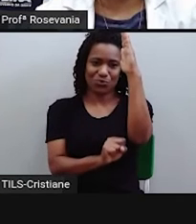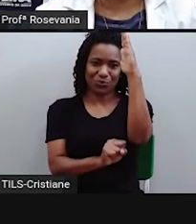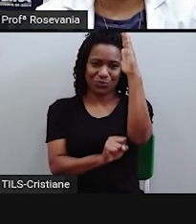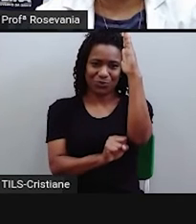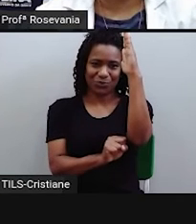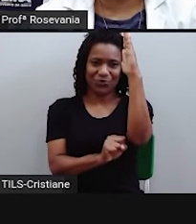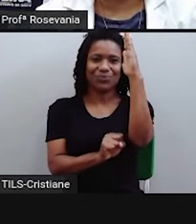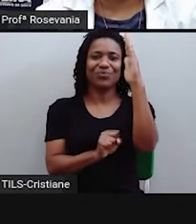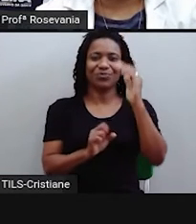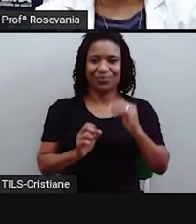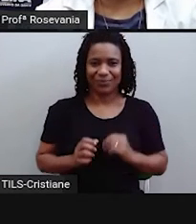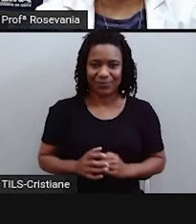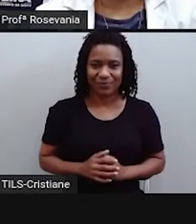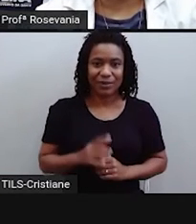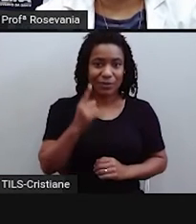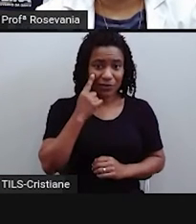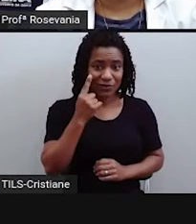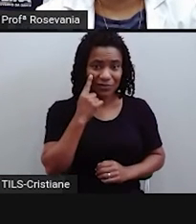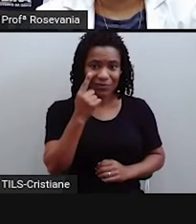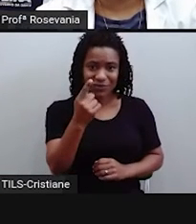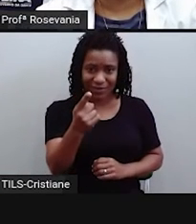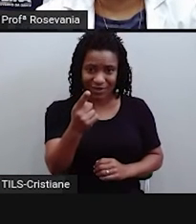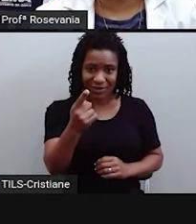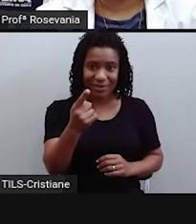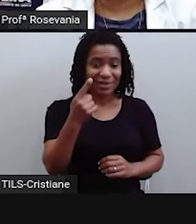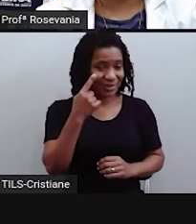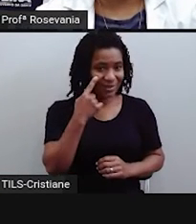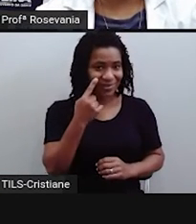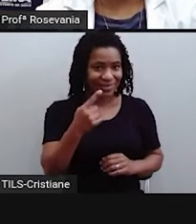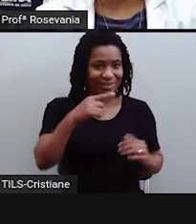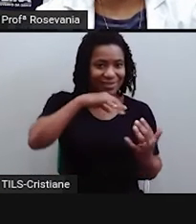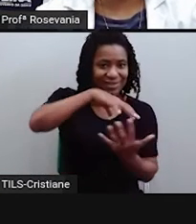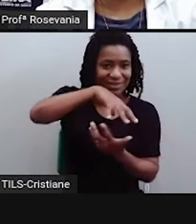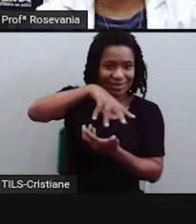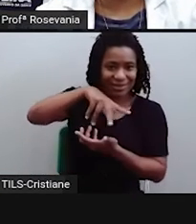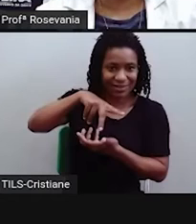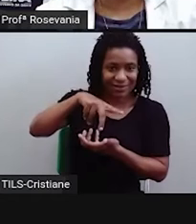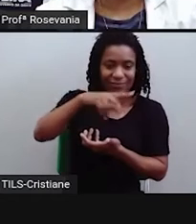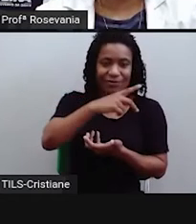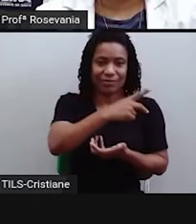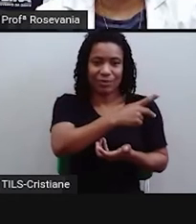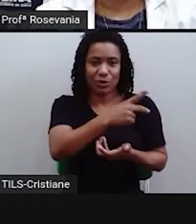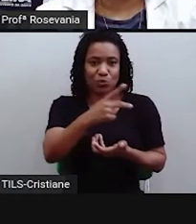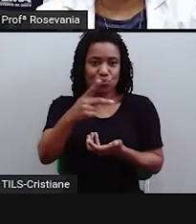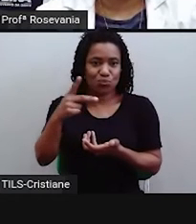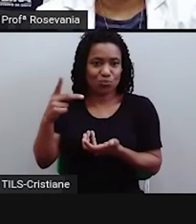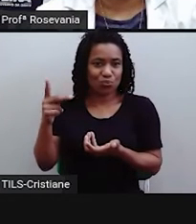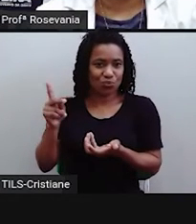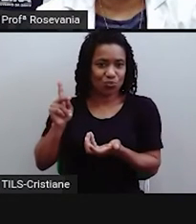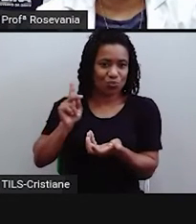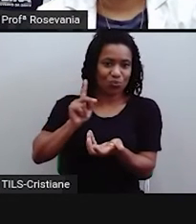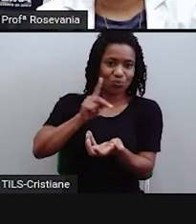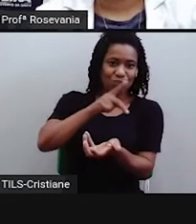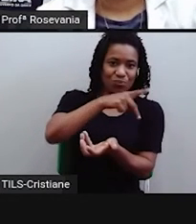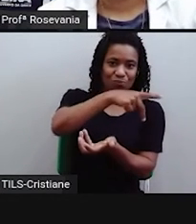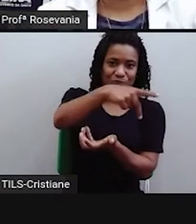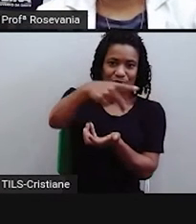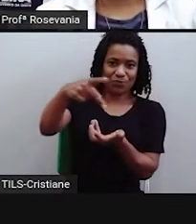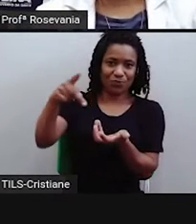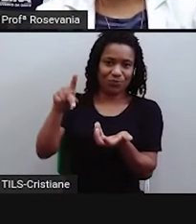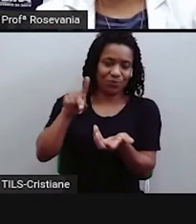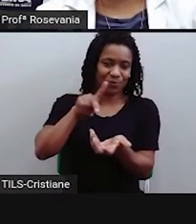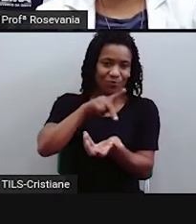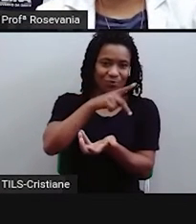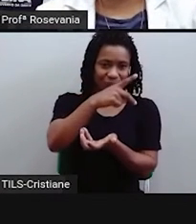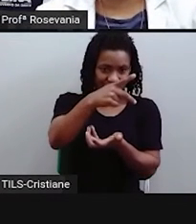desse círculo e o tamanho deste círculo aqui, né? A gente tem tudo isso aqui, né? De diferença passando ainda.